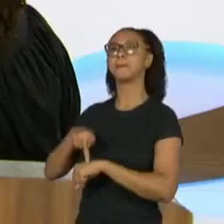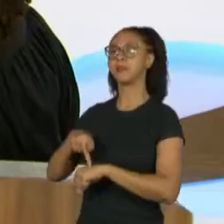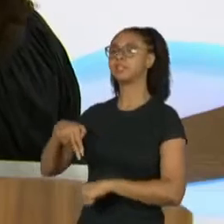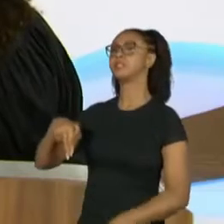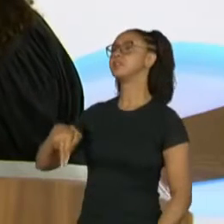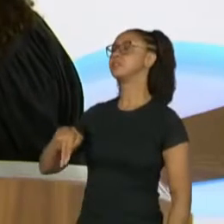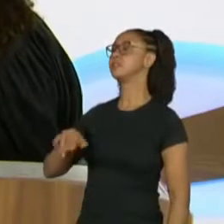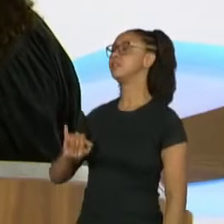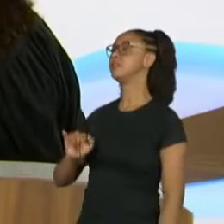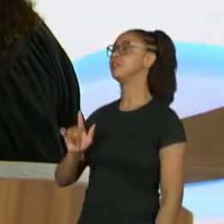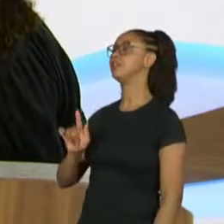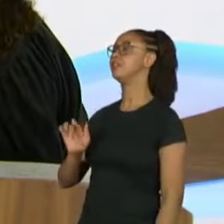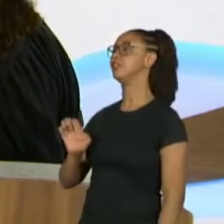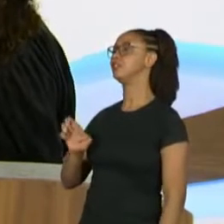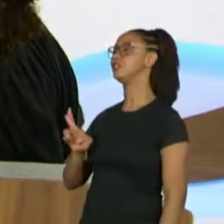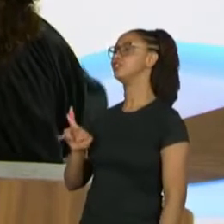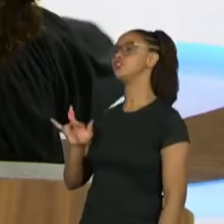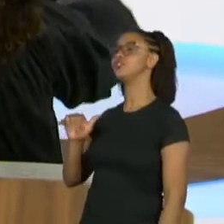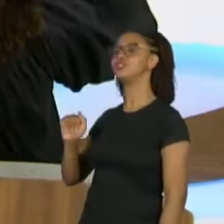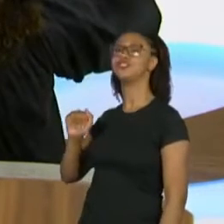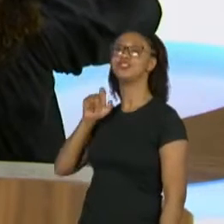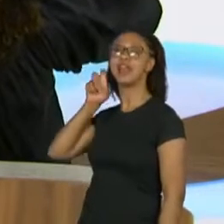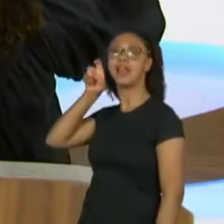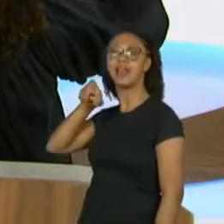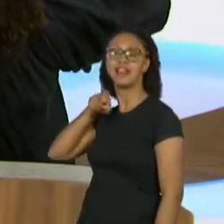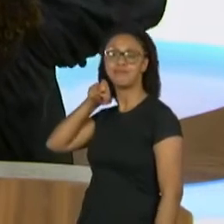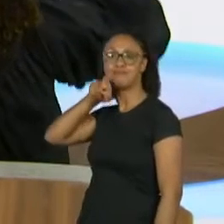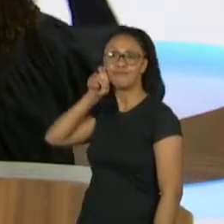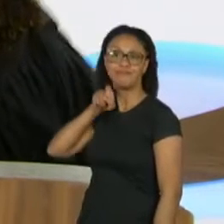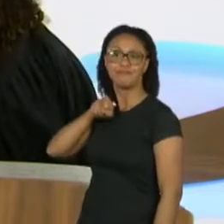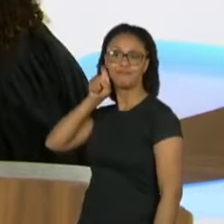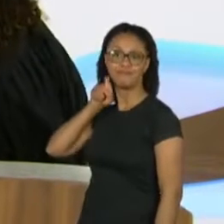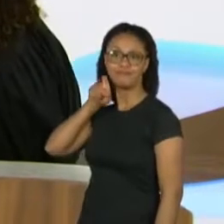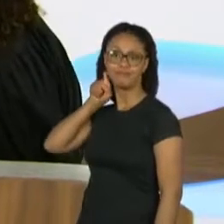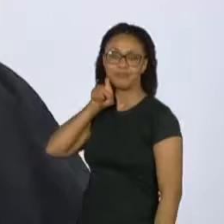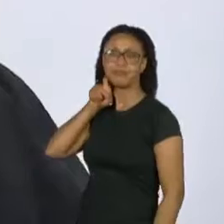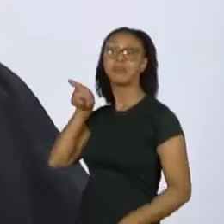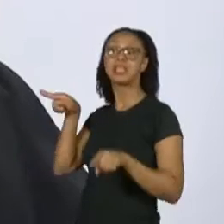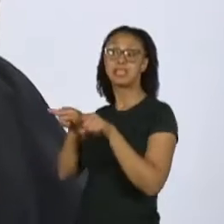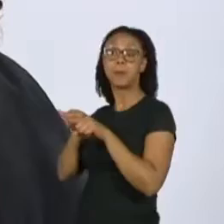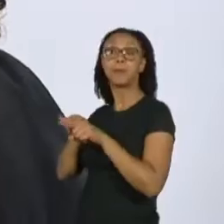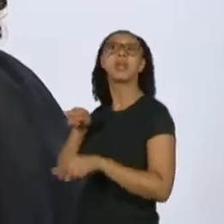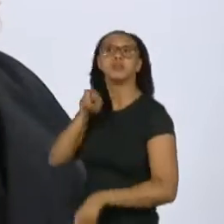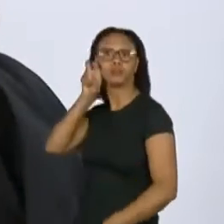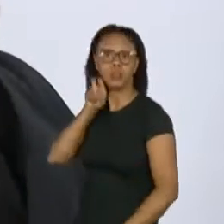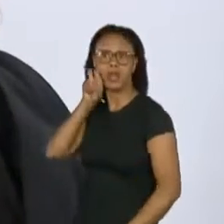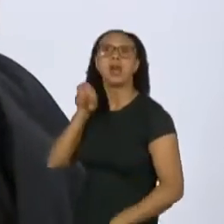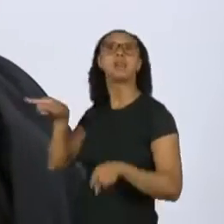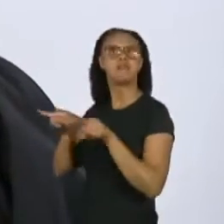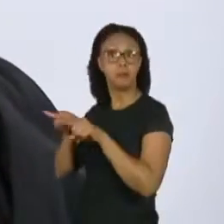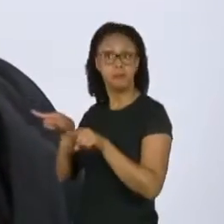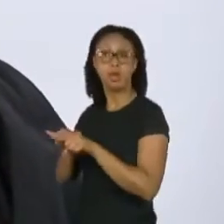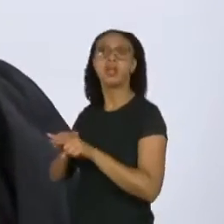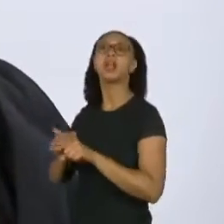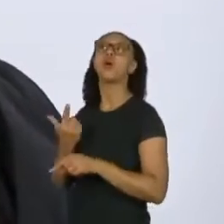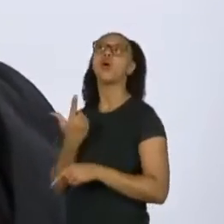E eu conheci a Nigéria indo para um outro país africano. Mas eu